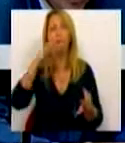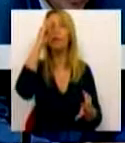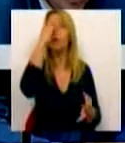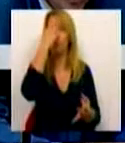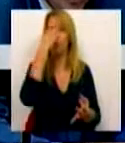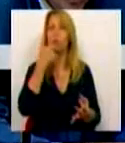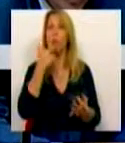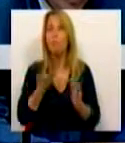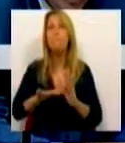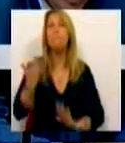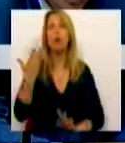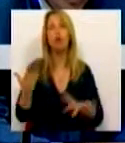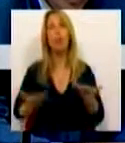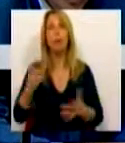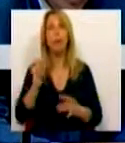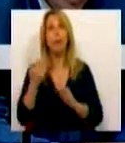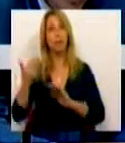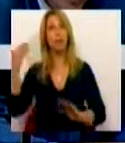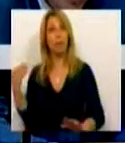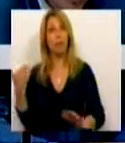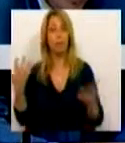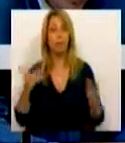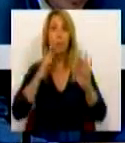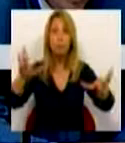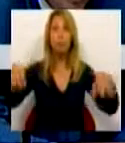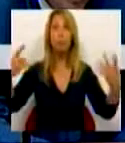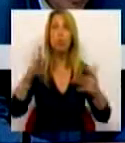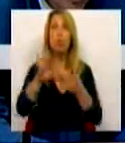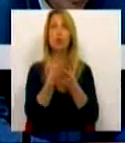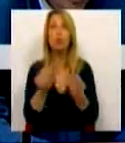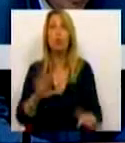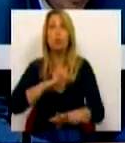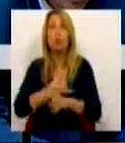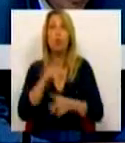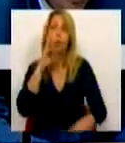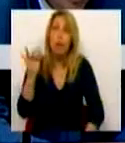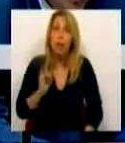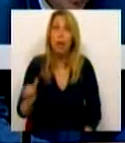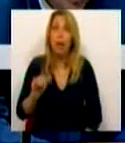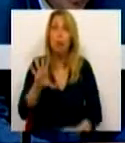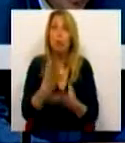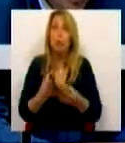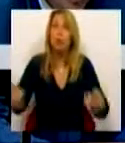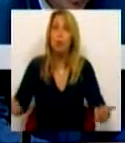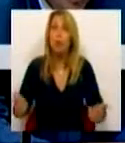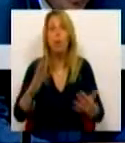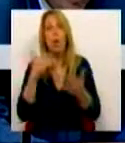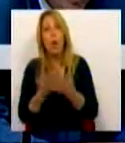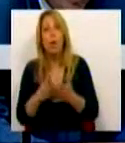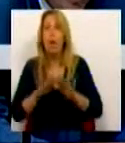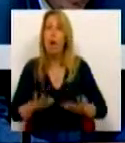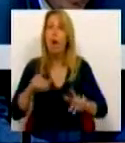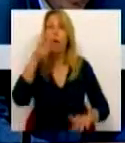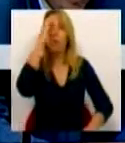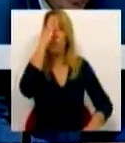do que relativamente aos outros anos. Podíamos ter tido outras soluções e procurámos outras soluções. Alisar o esforço, de forma a que